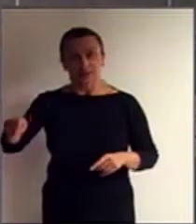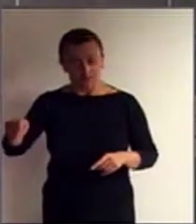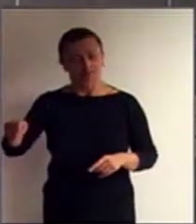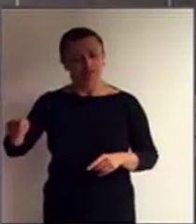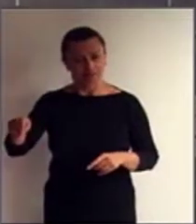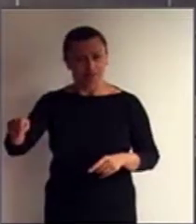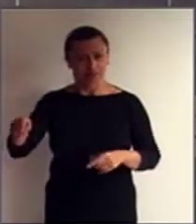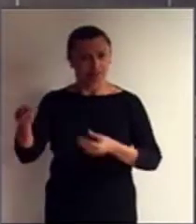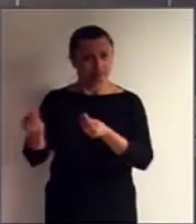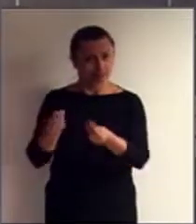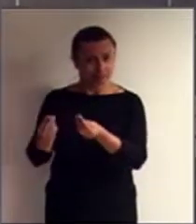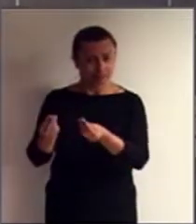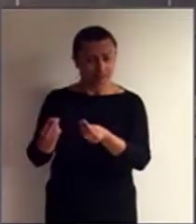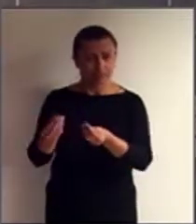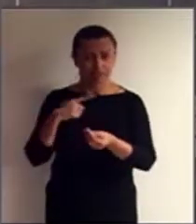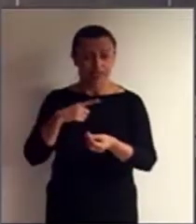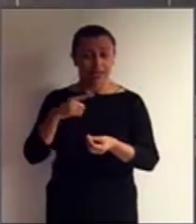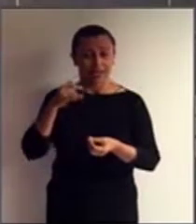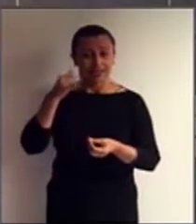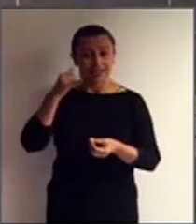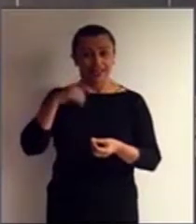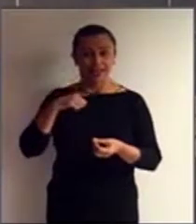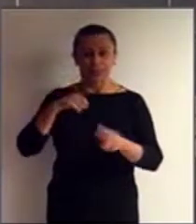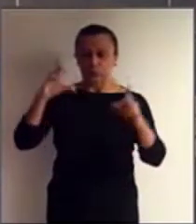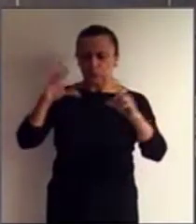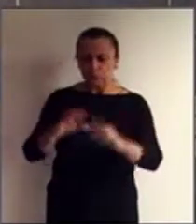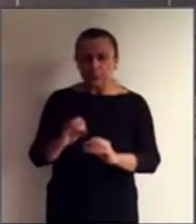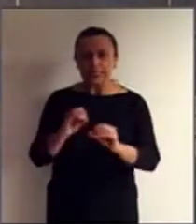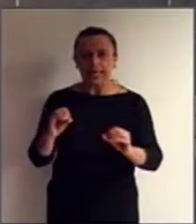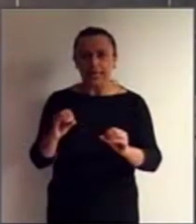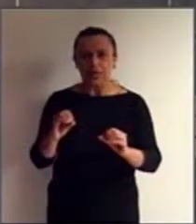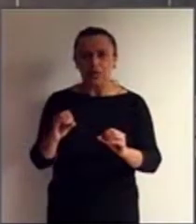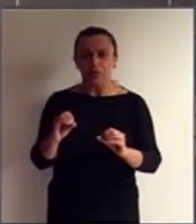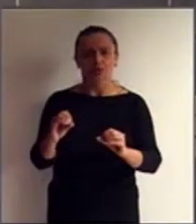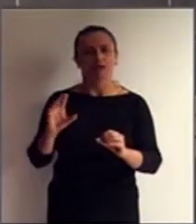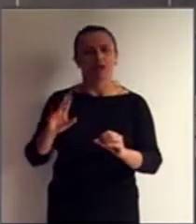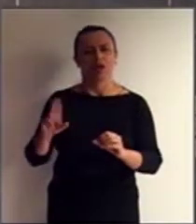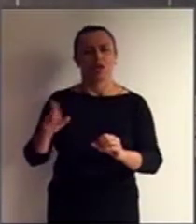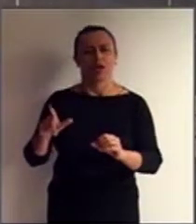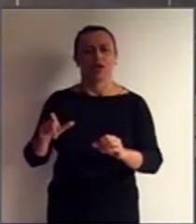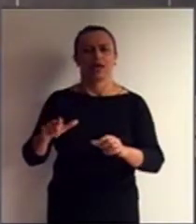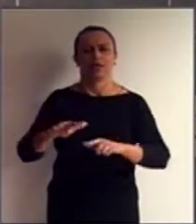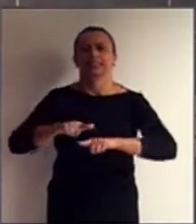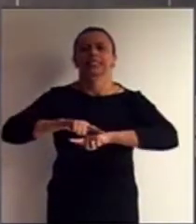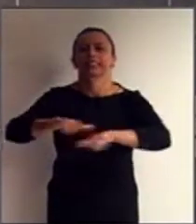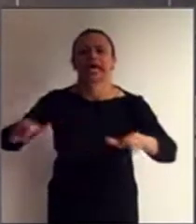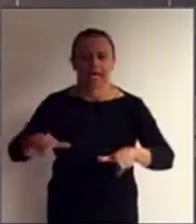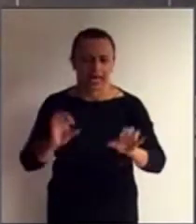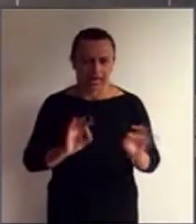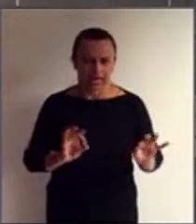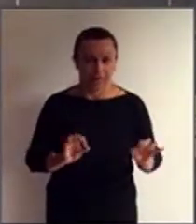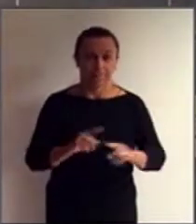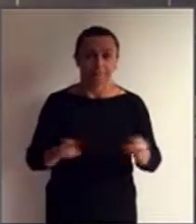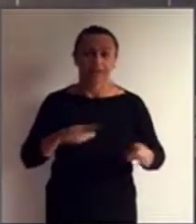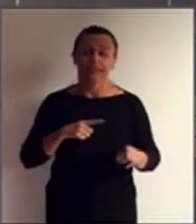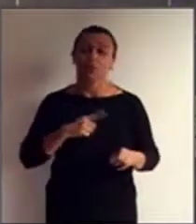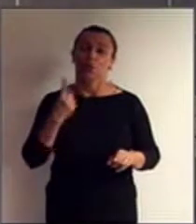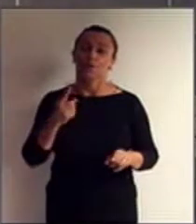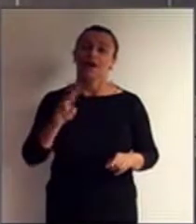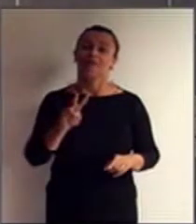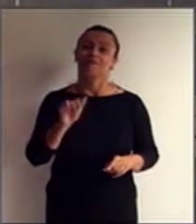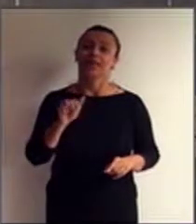considerada zero, não inexistente, mas em vantagem.